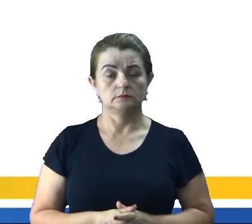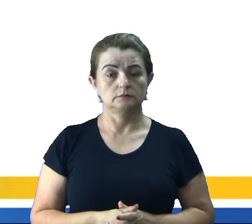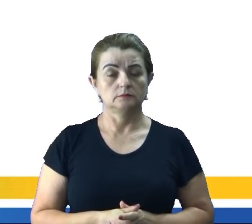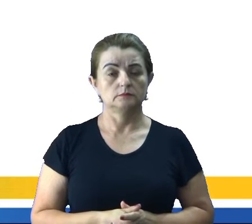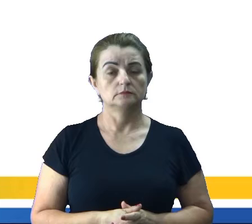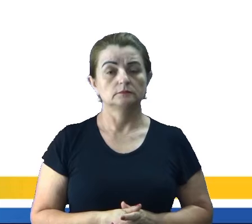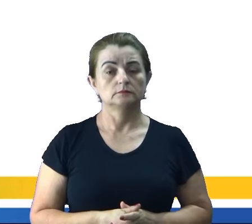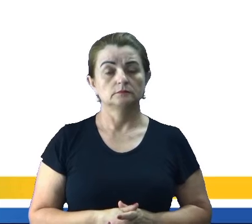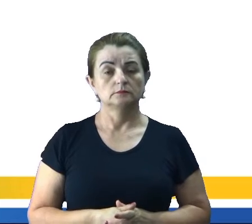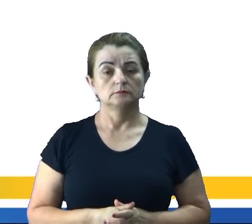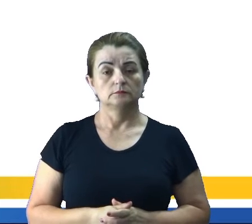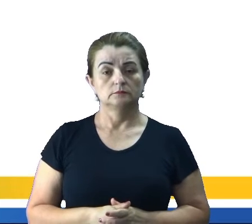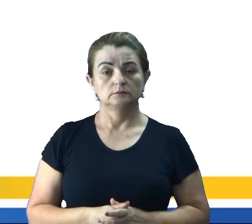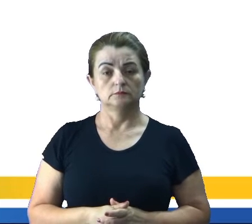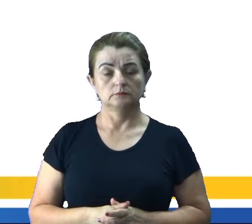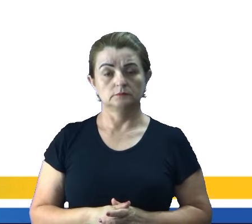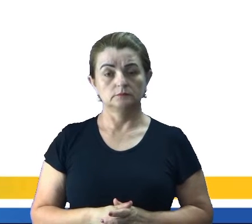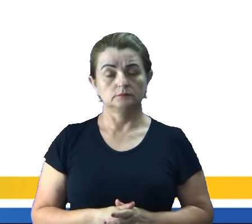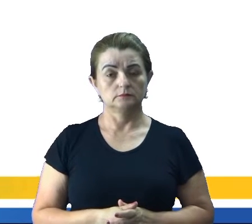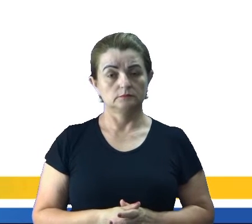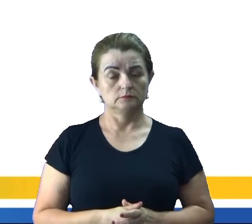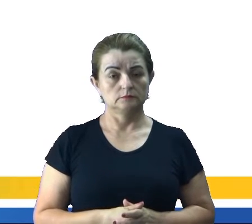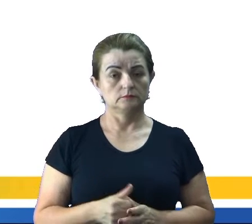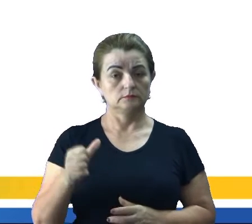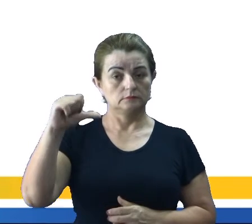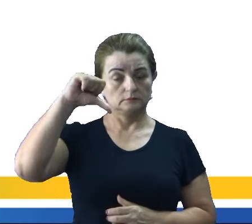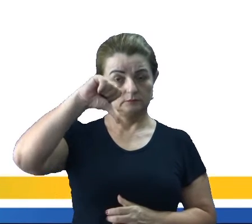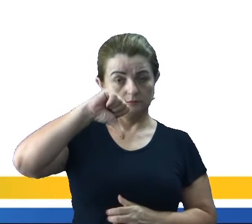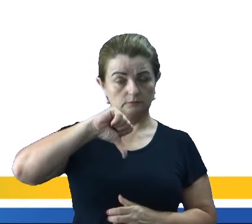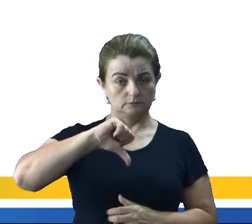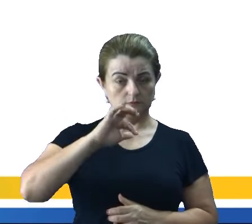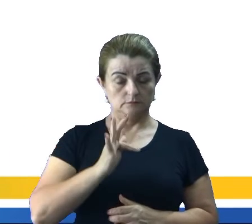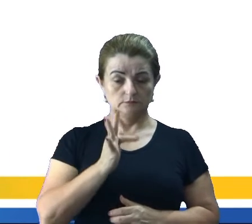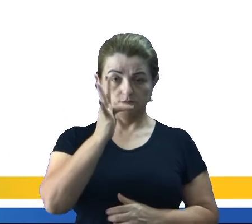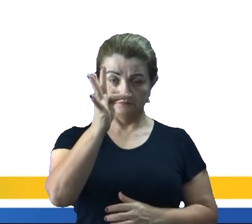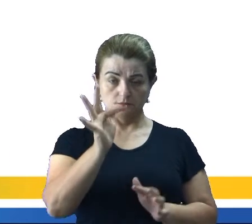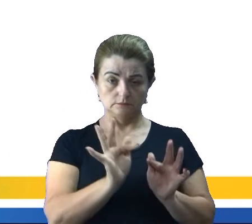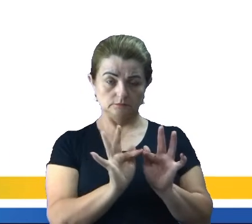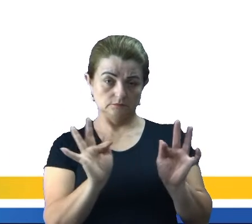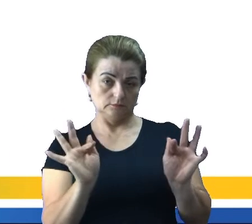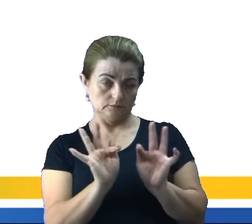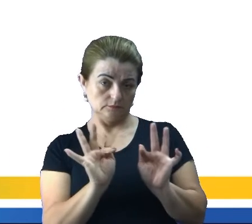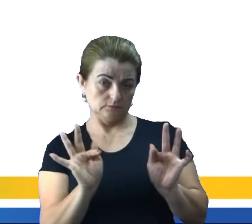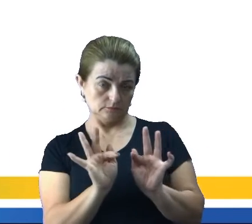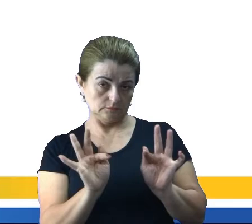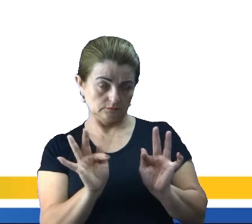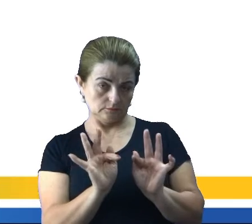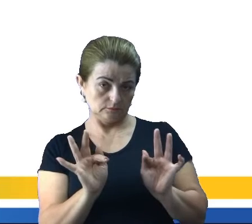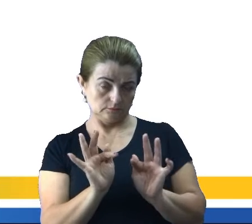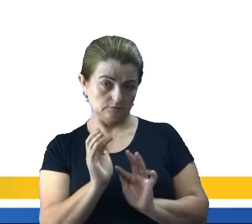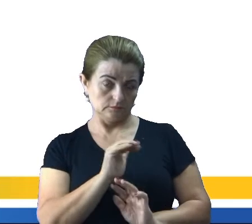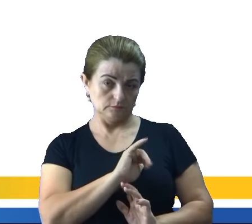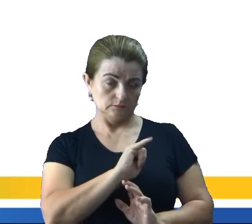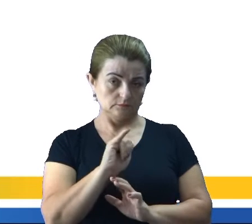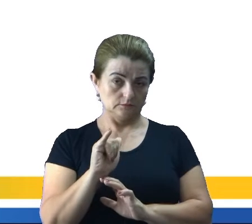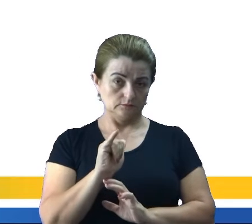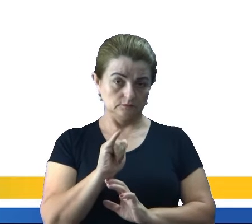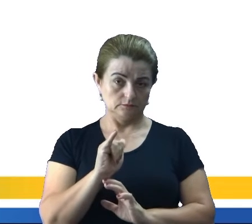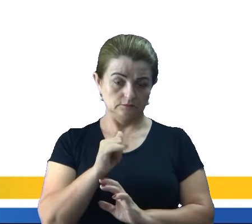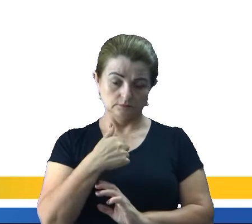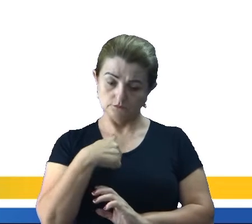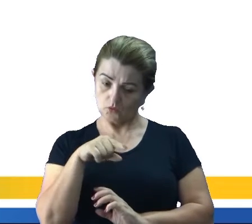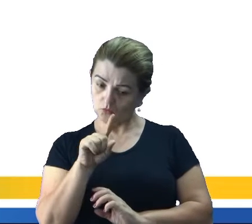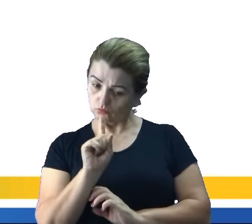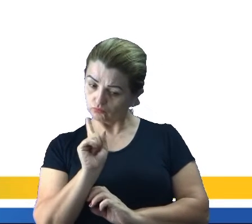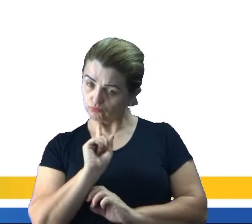Future Simple Negative Na forma negativa Do futuro simples Se eu quiser dizer Que Eu não vou fazer